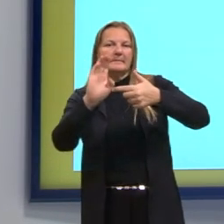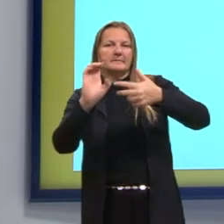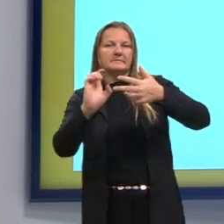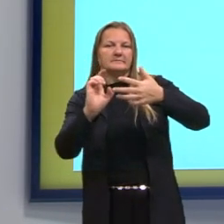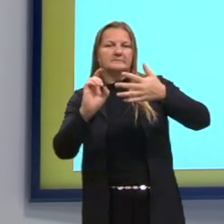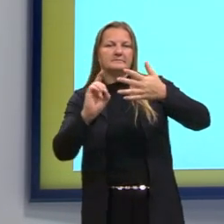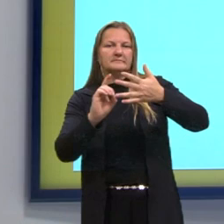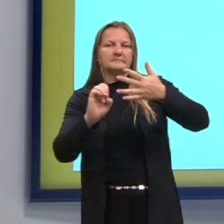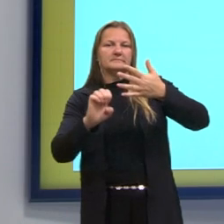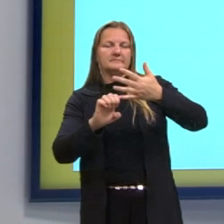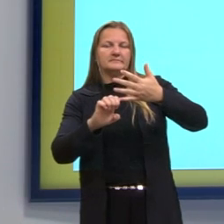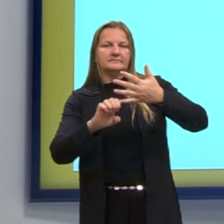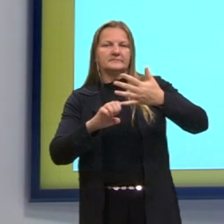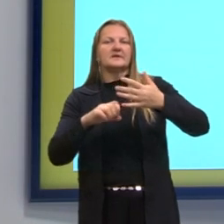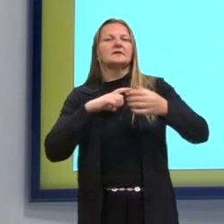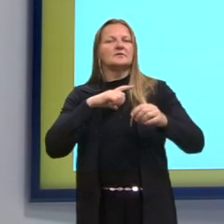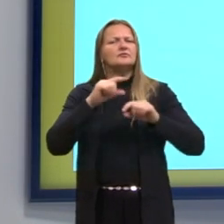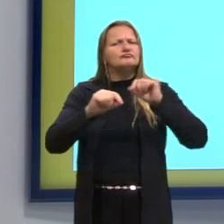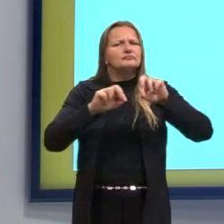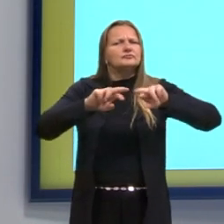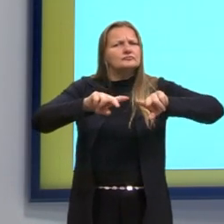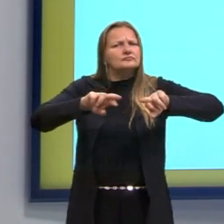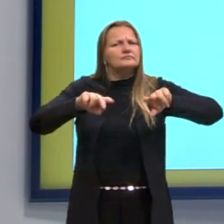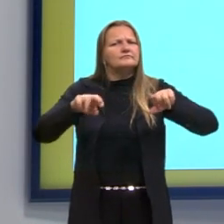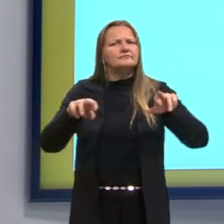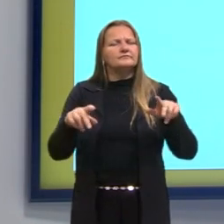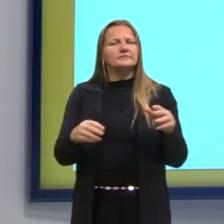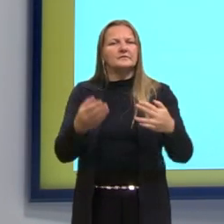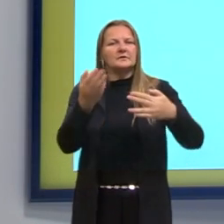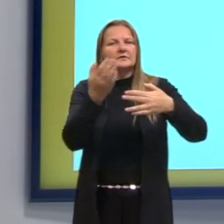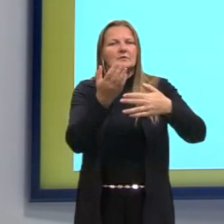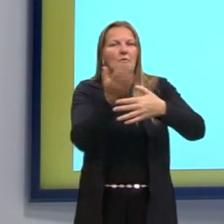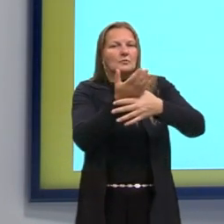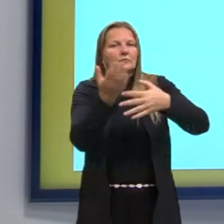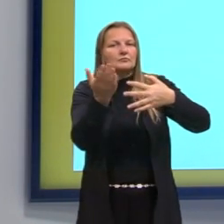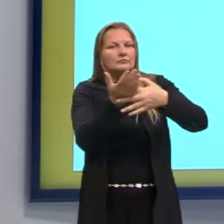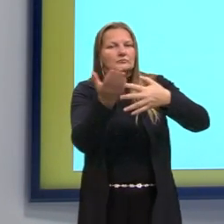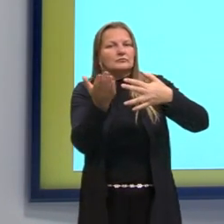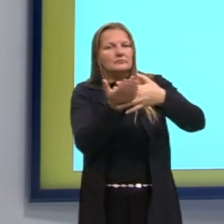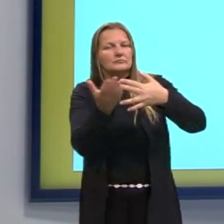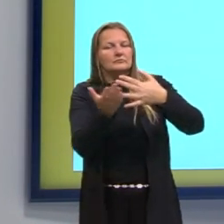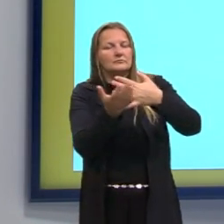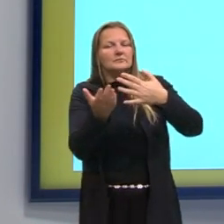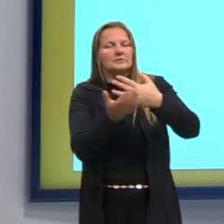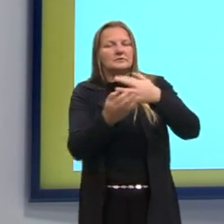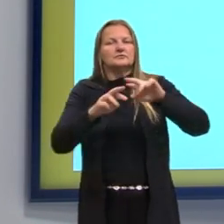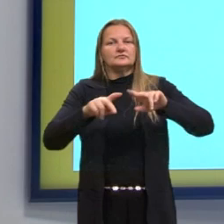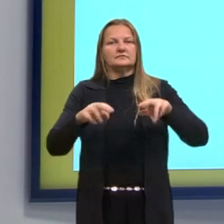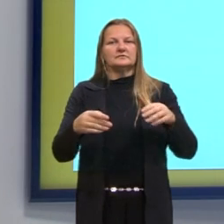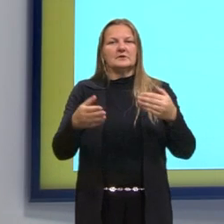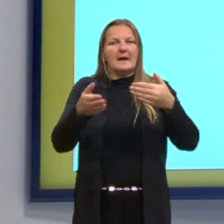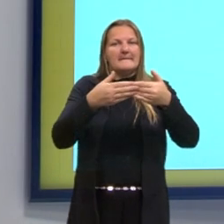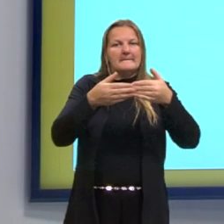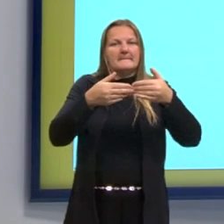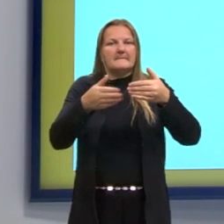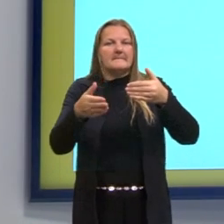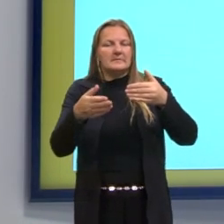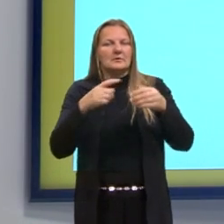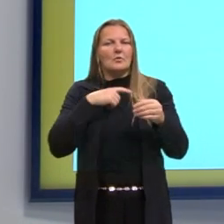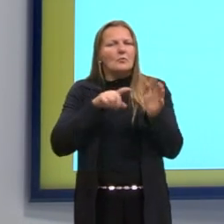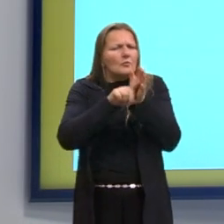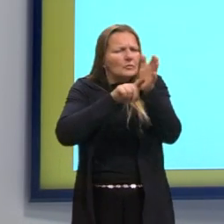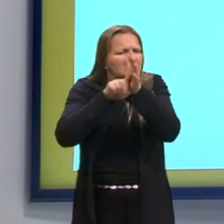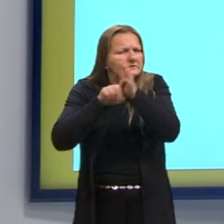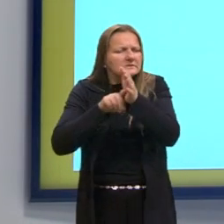trazendo também valores em intervalos. Intervalos abertos, fechados. Então, para a gente fazer essa análise.